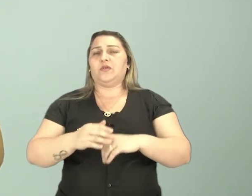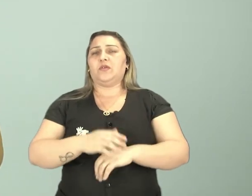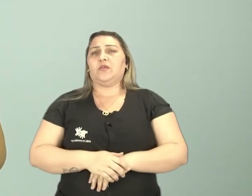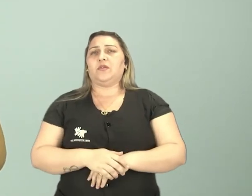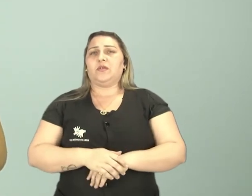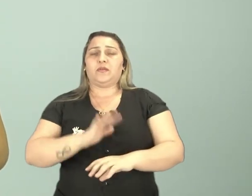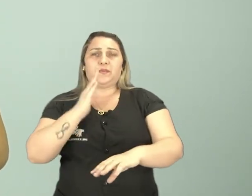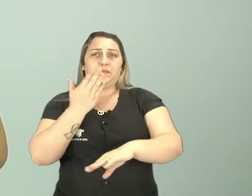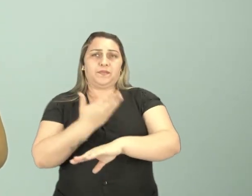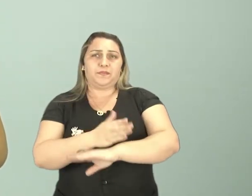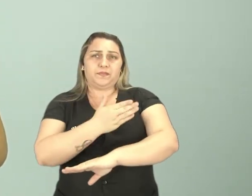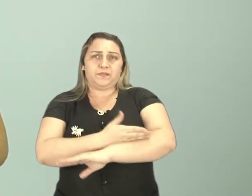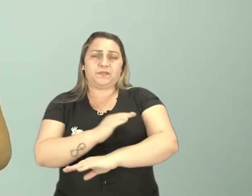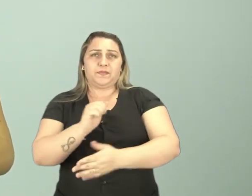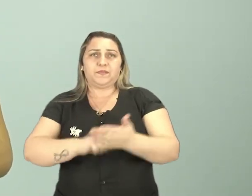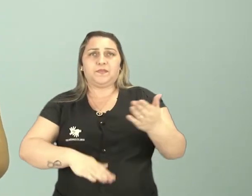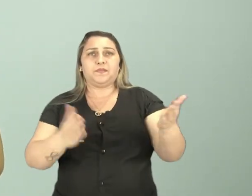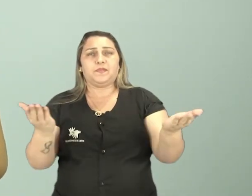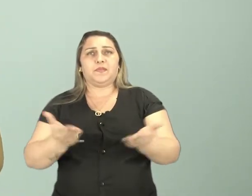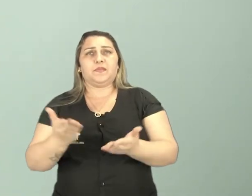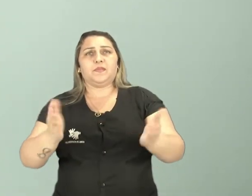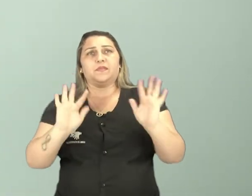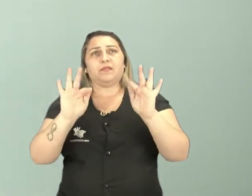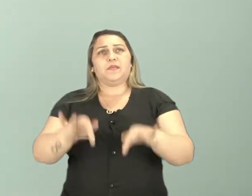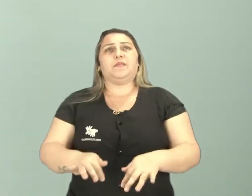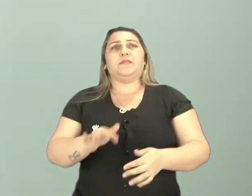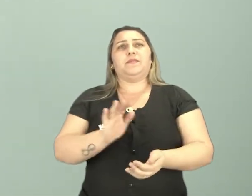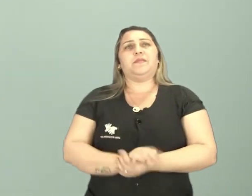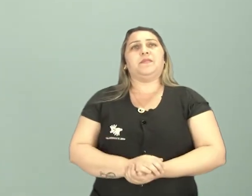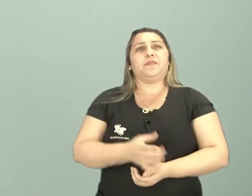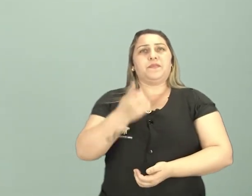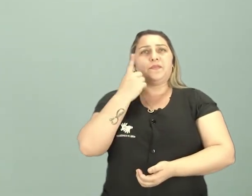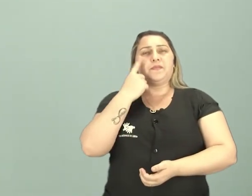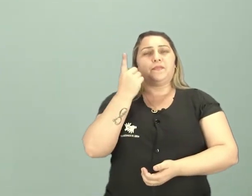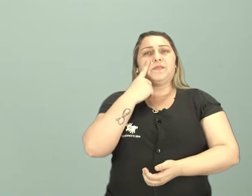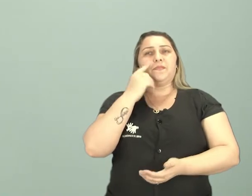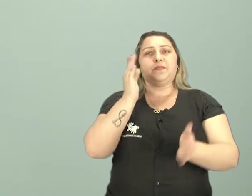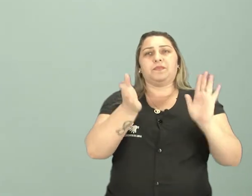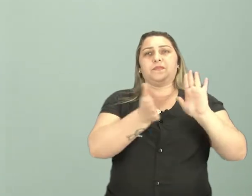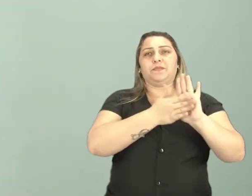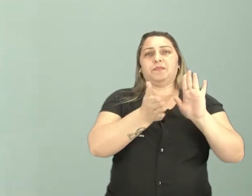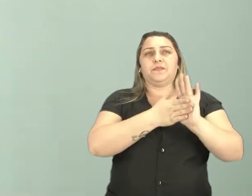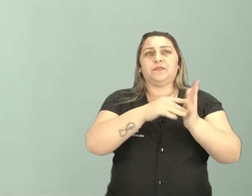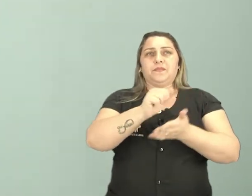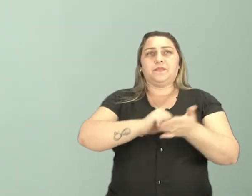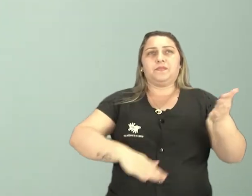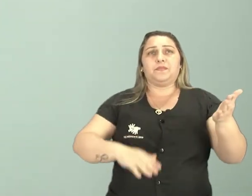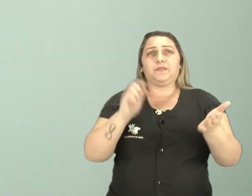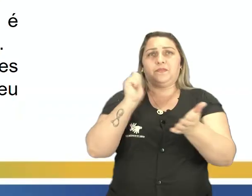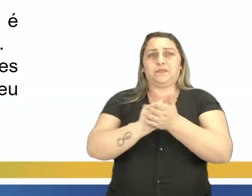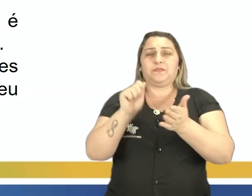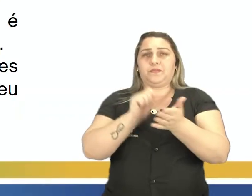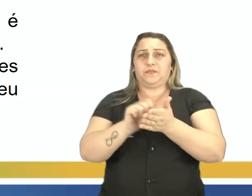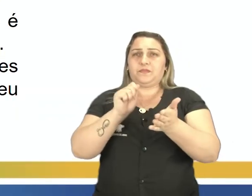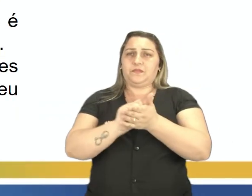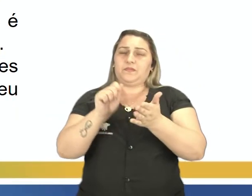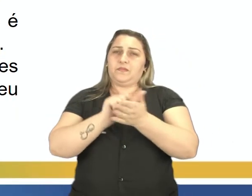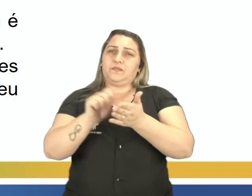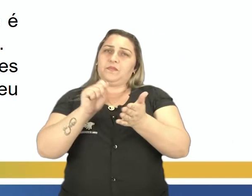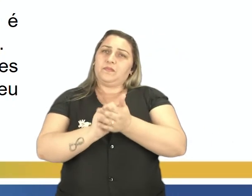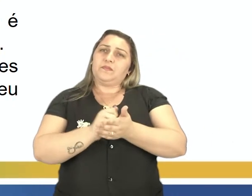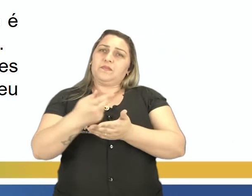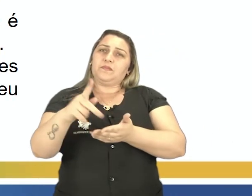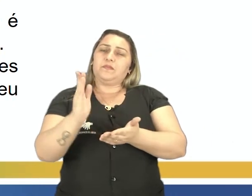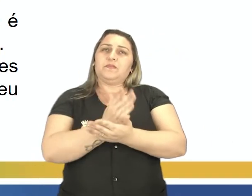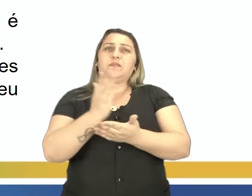nós estamos fugindo, não é mesmo? Bom, vamos para o exercitando de hoje, para a gente finalizar a nossa aula. Acompanha comigo a proposta de atividade.